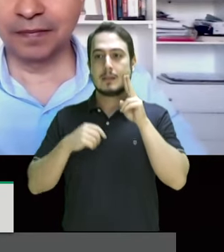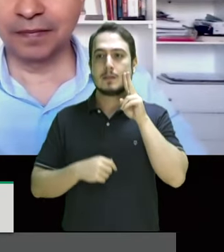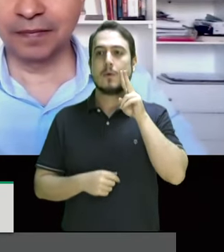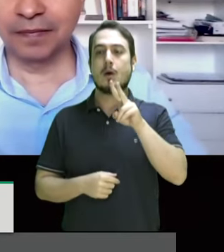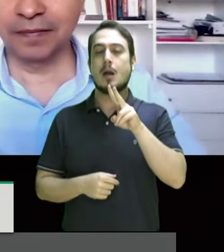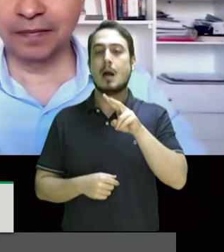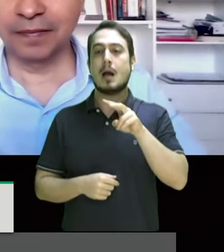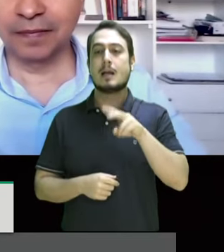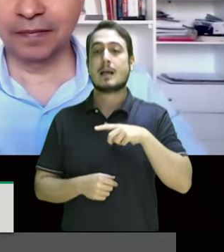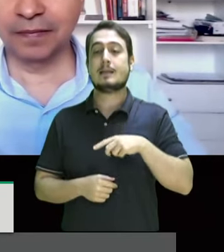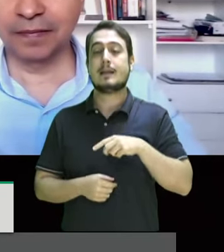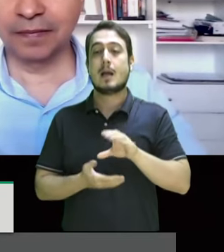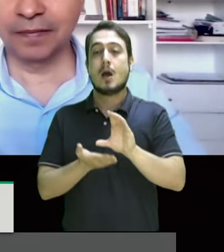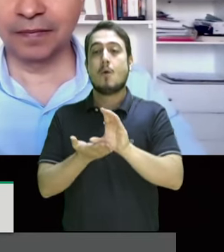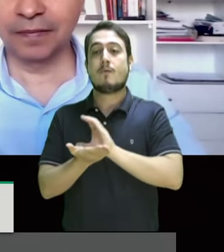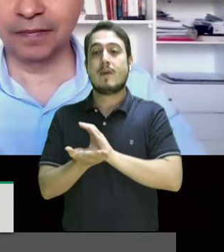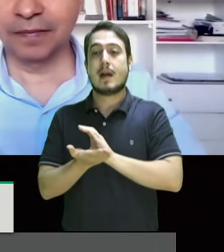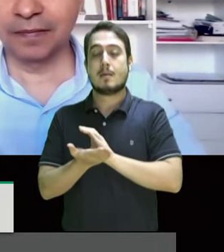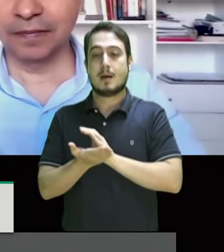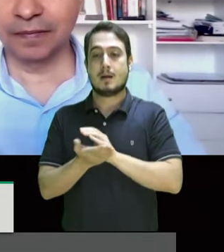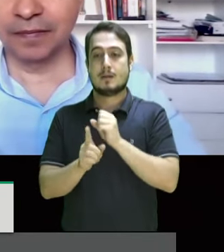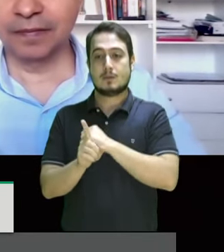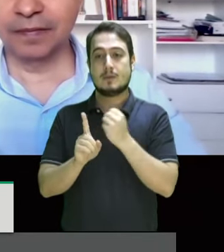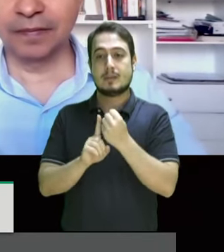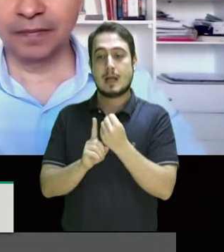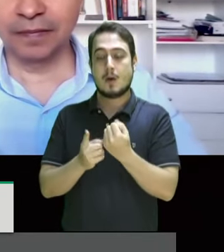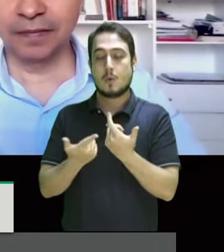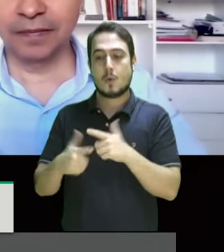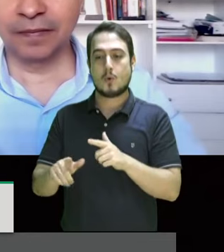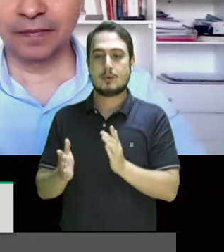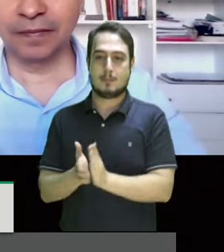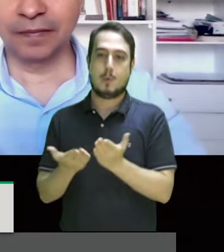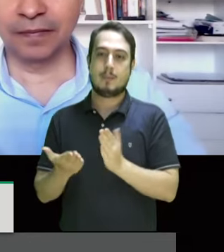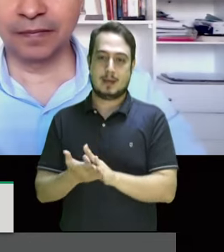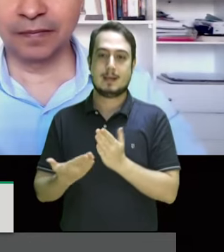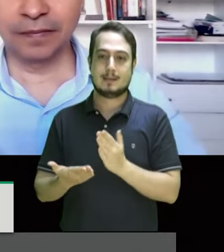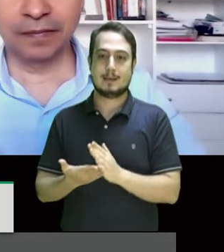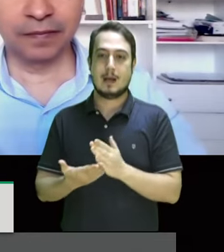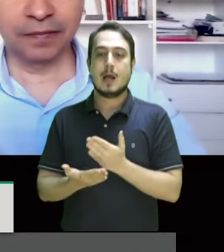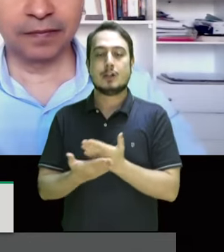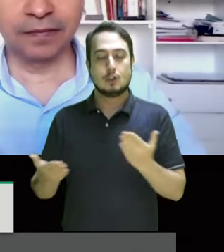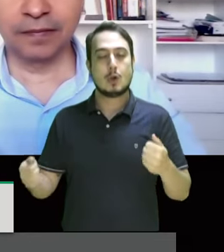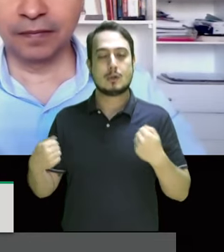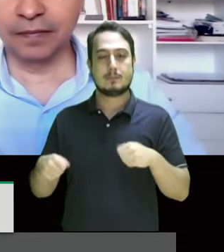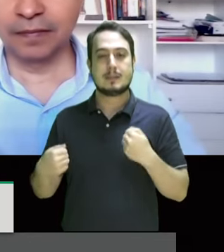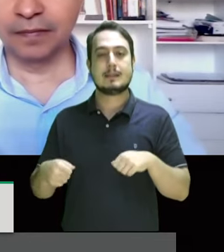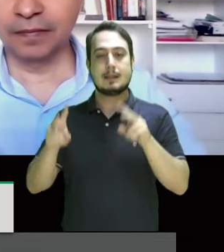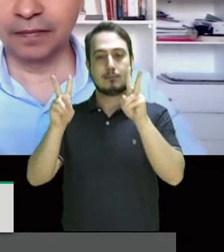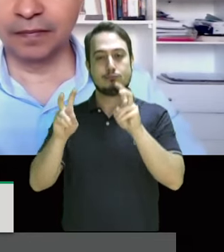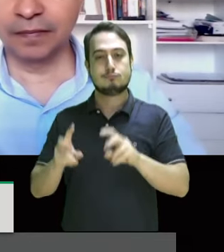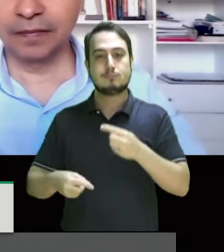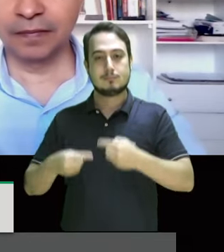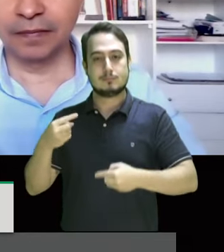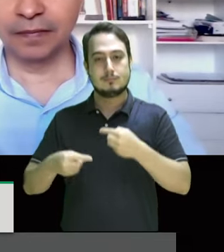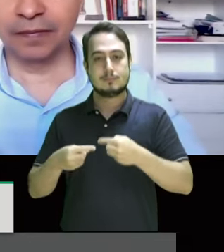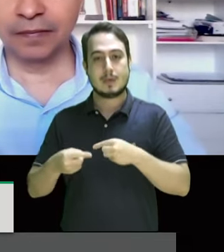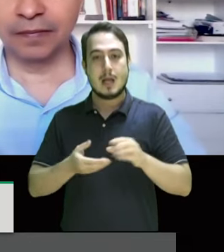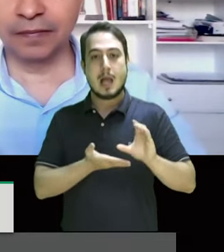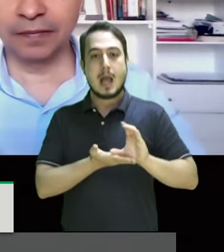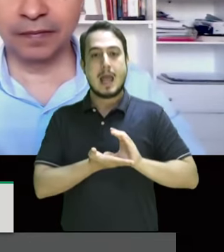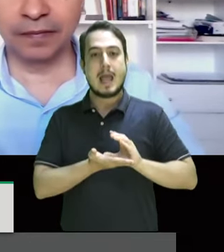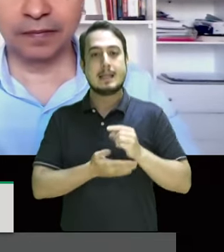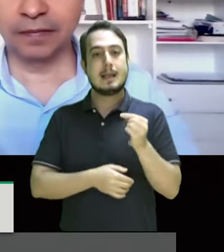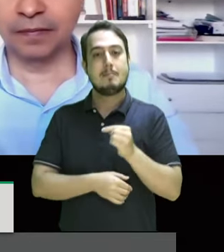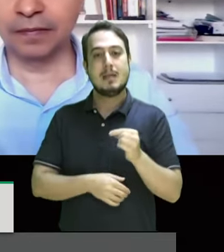fundo social para garantir o combate à pobreza nós precisamos mergulhar neste assunto a renda mínima